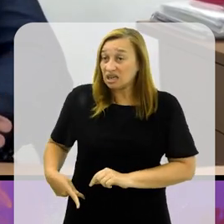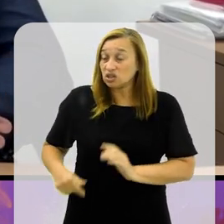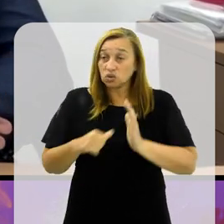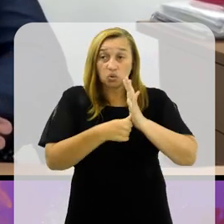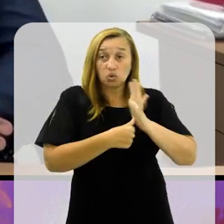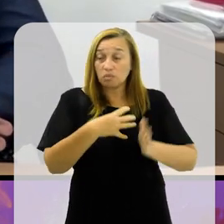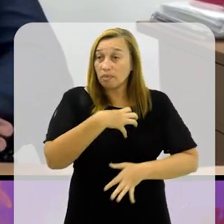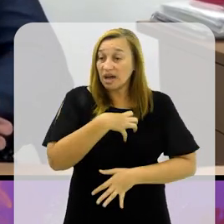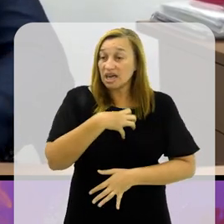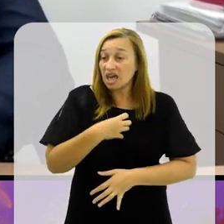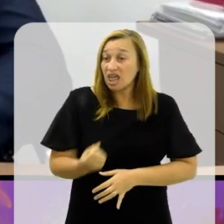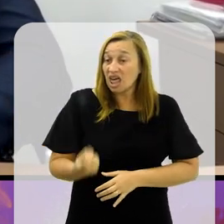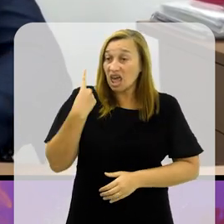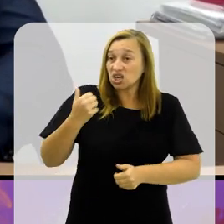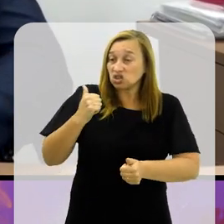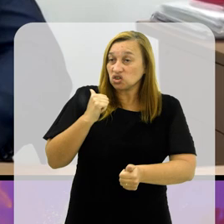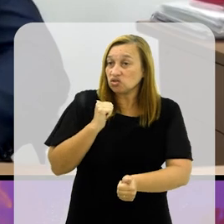-jogador,